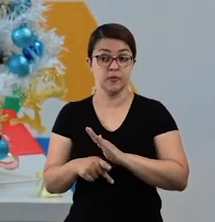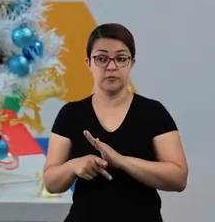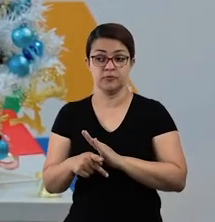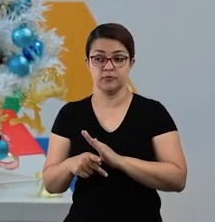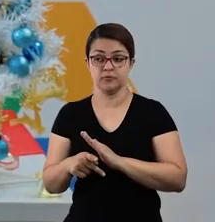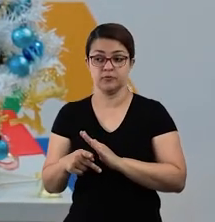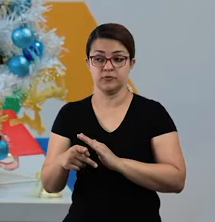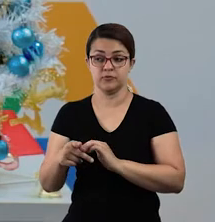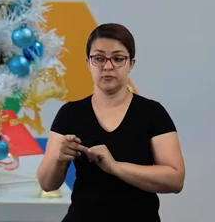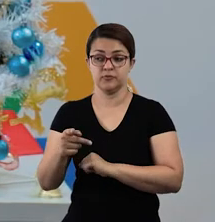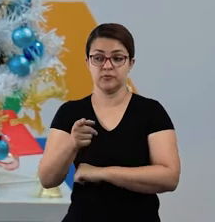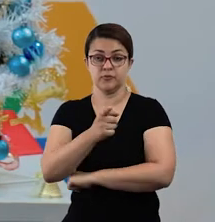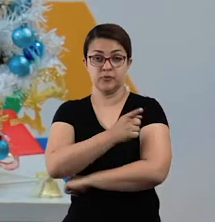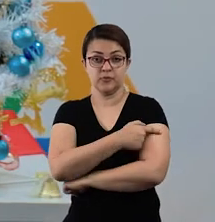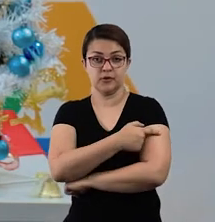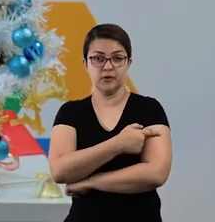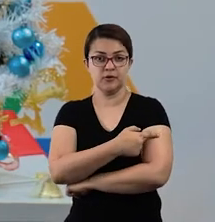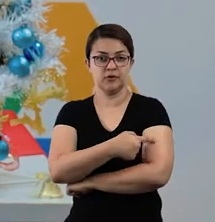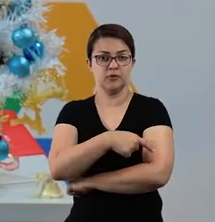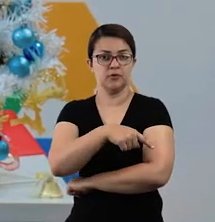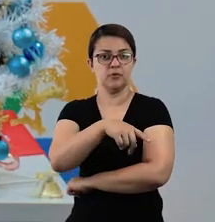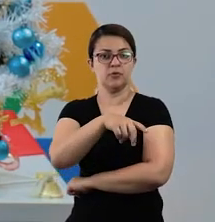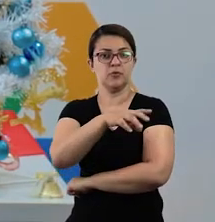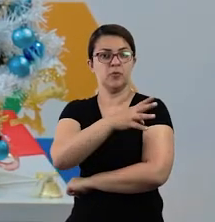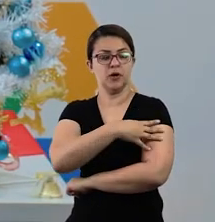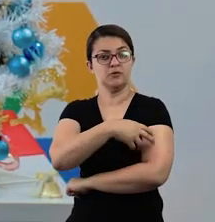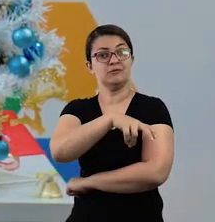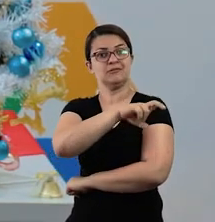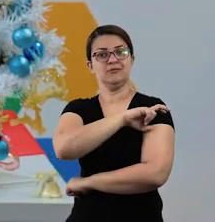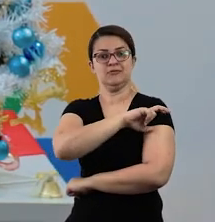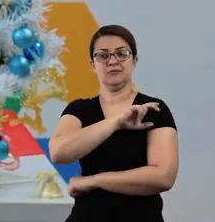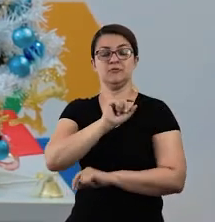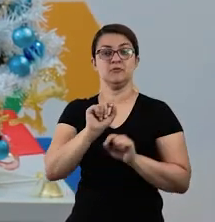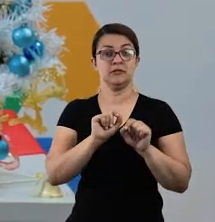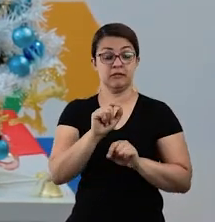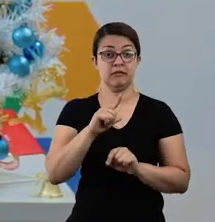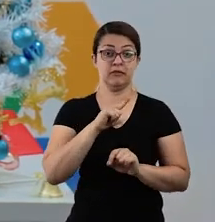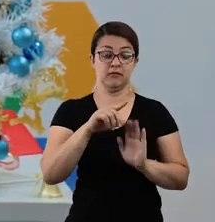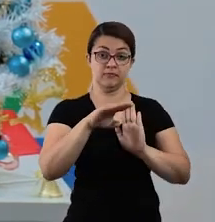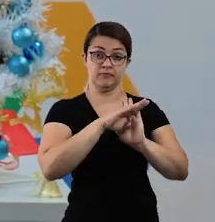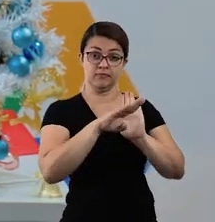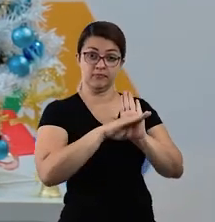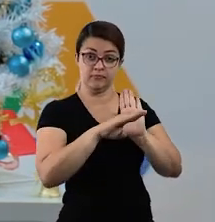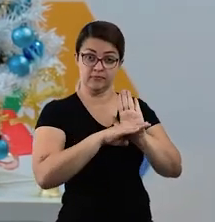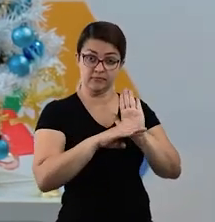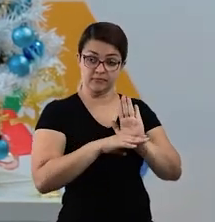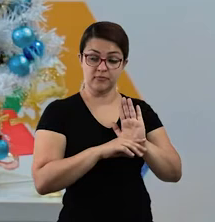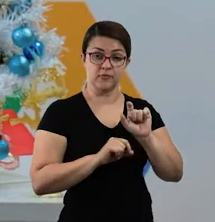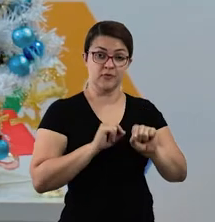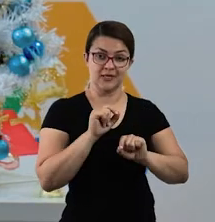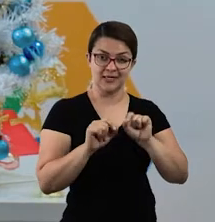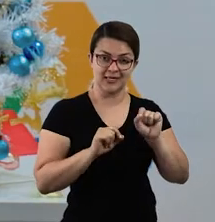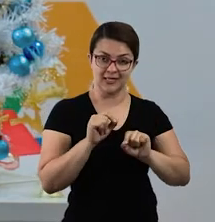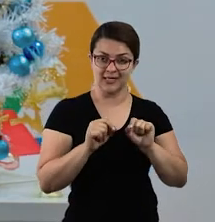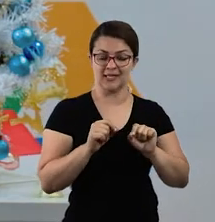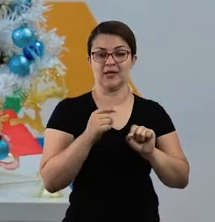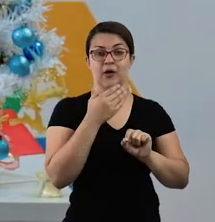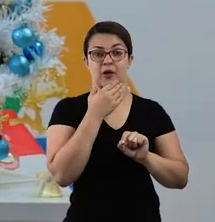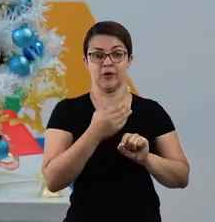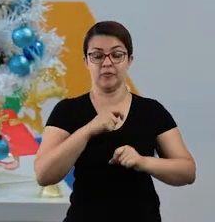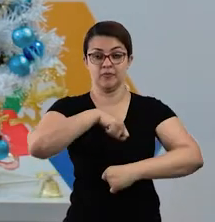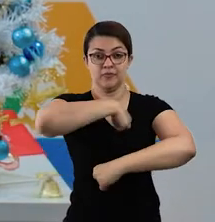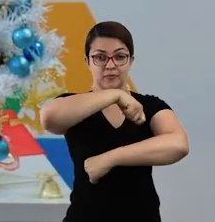Porém, para o quarto e quinto ano, nós colocamos lá no site do Lição de Casa uma receita para fazer a rosquinha de Natal,